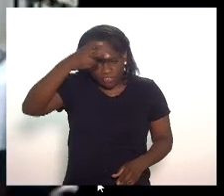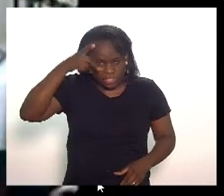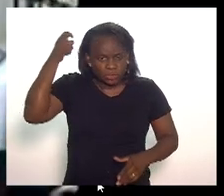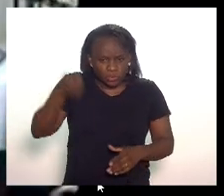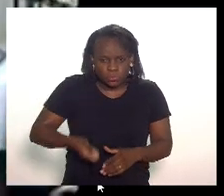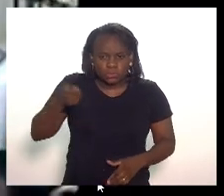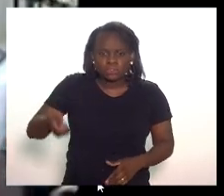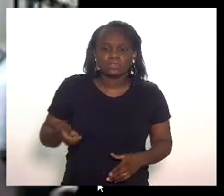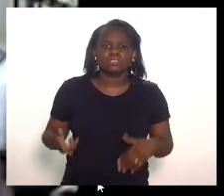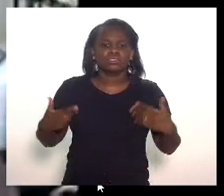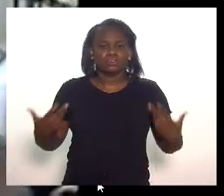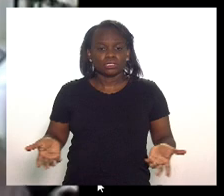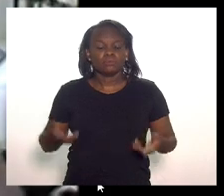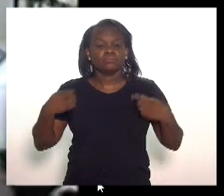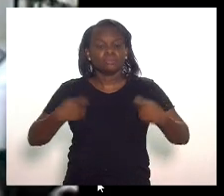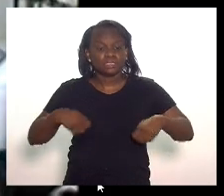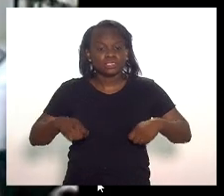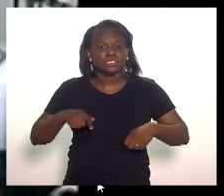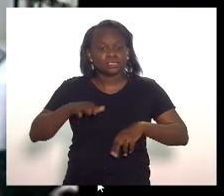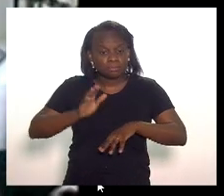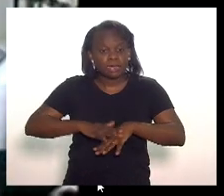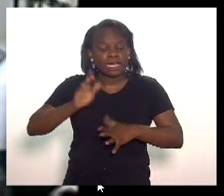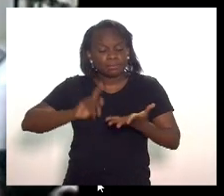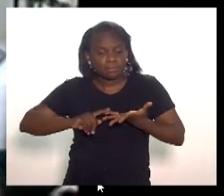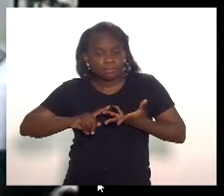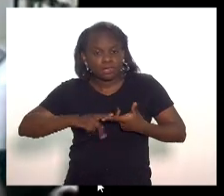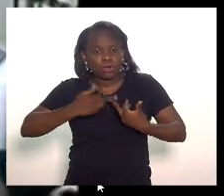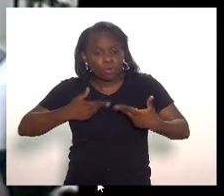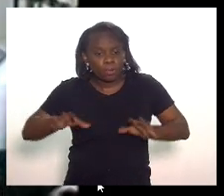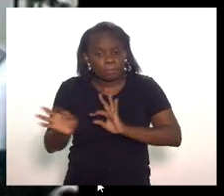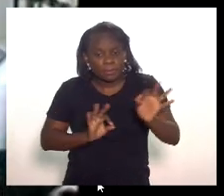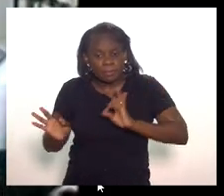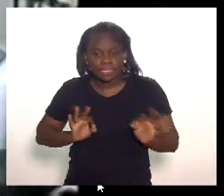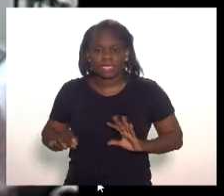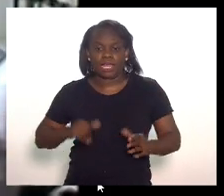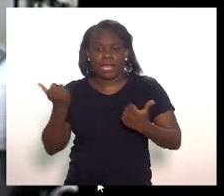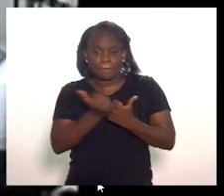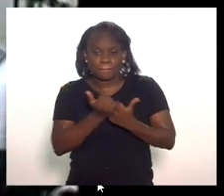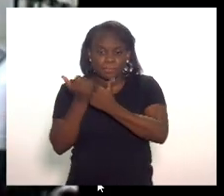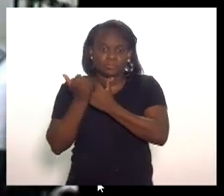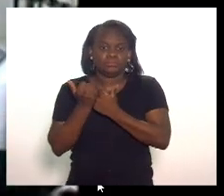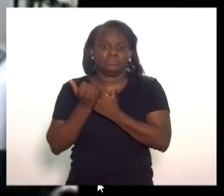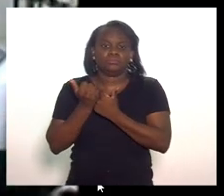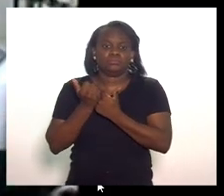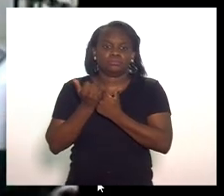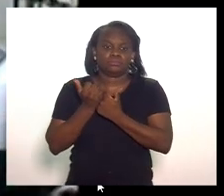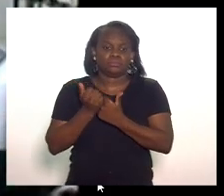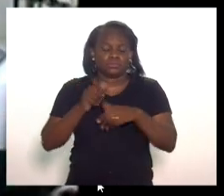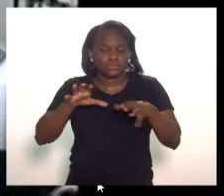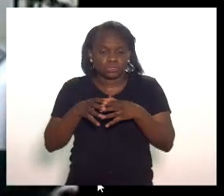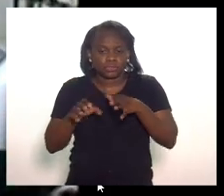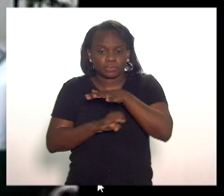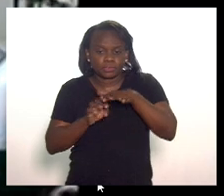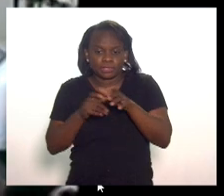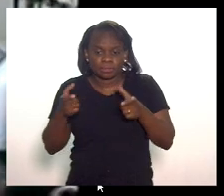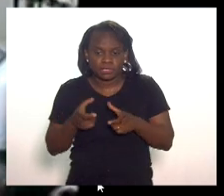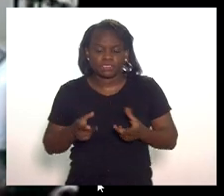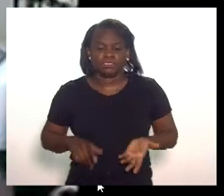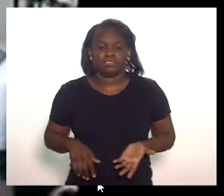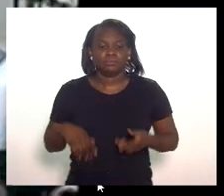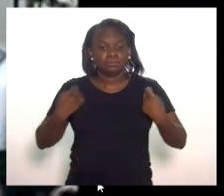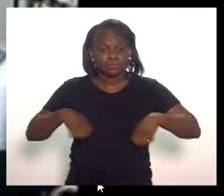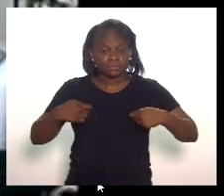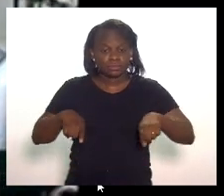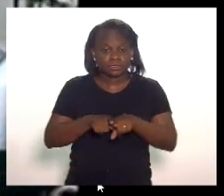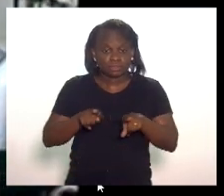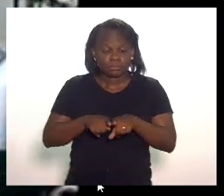nossa cidade que tem que tomar mais medidas de apoio aos pequenos empresários e tem que